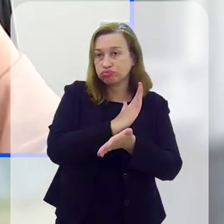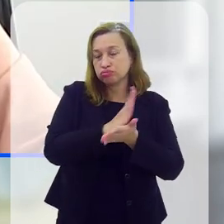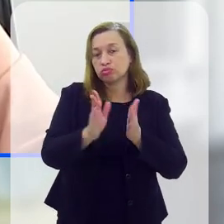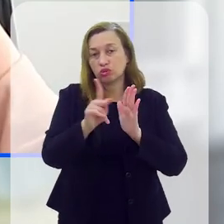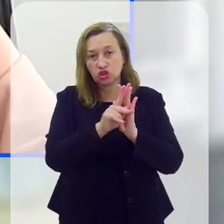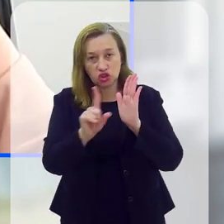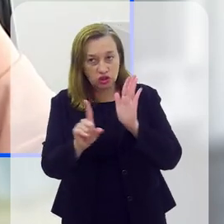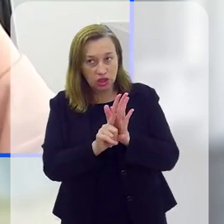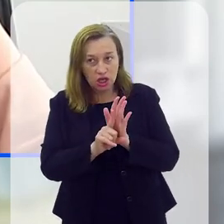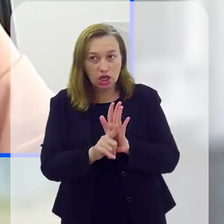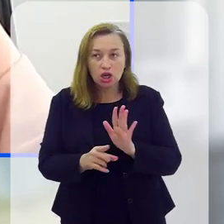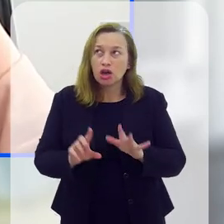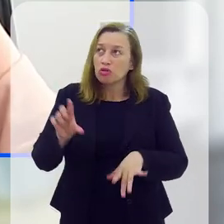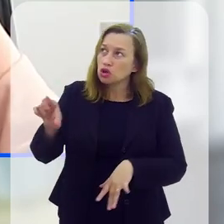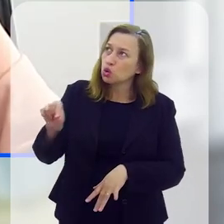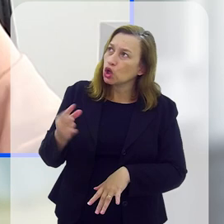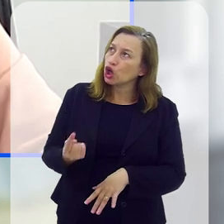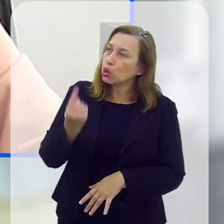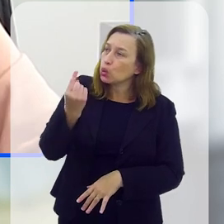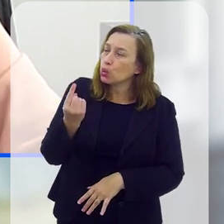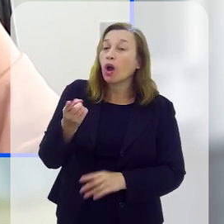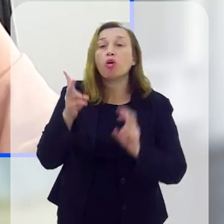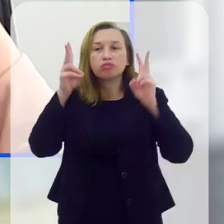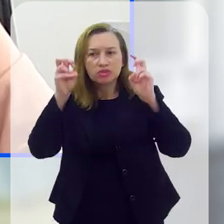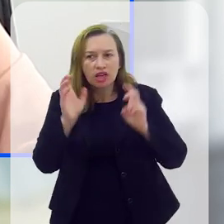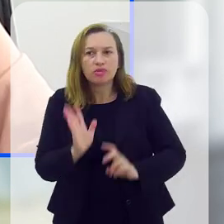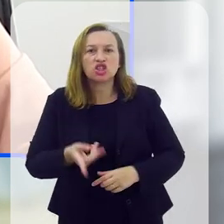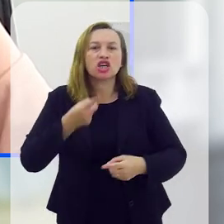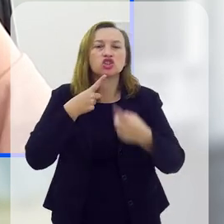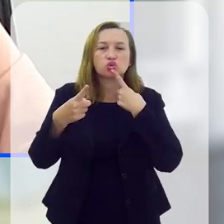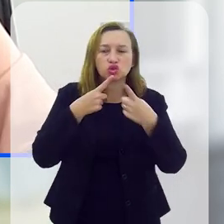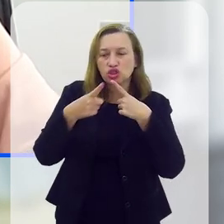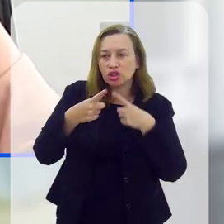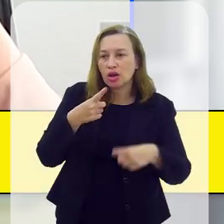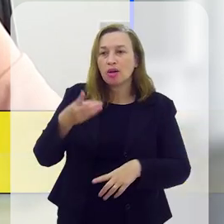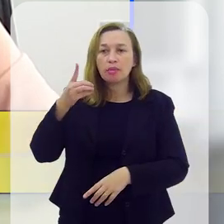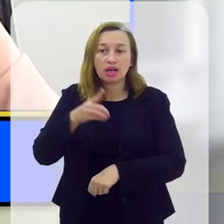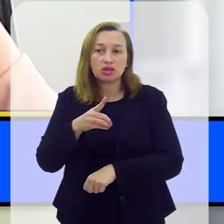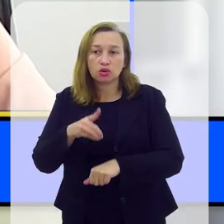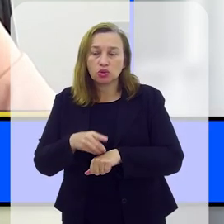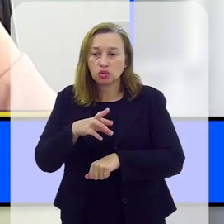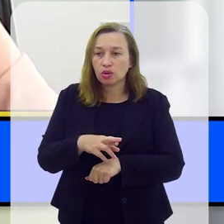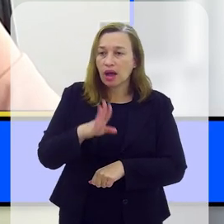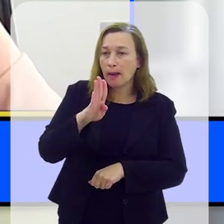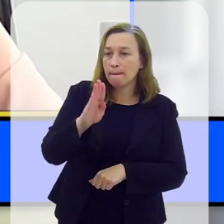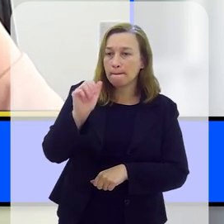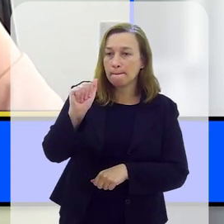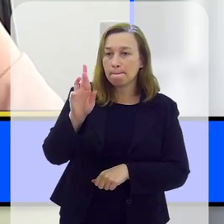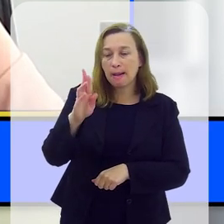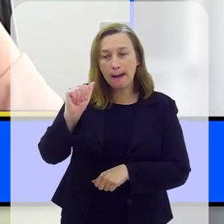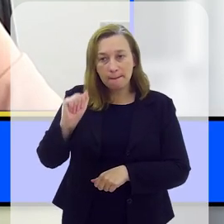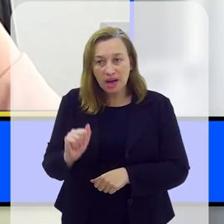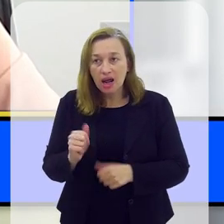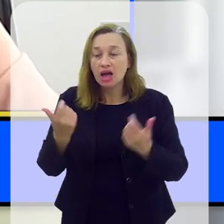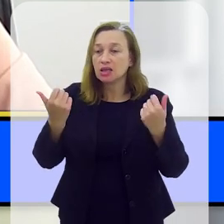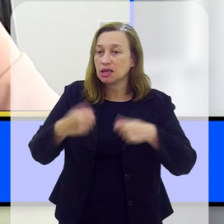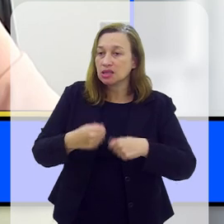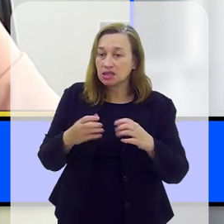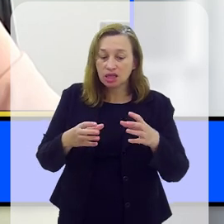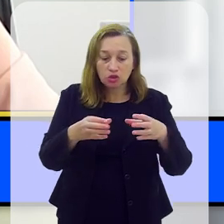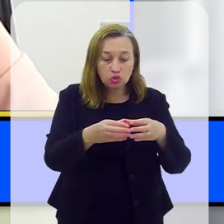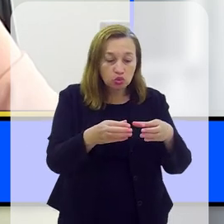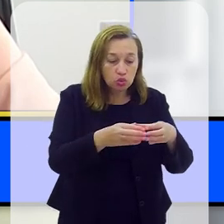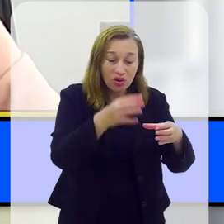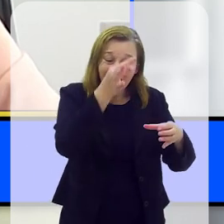apresentar alguns projetos de lei. Um deles é esse tema debatido aqui pela doutora Barbara Lomba, que é a